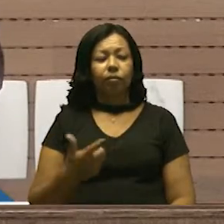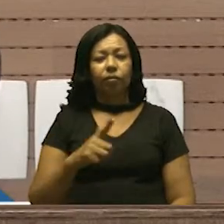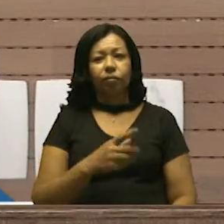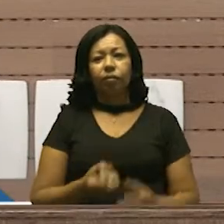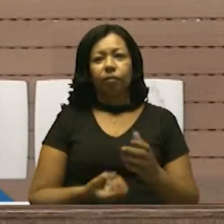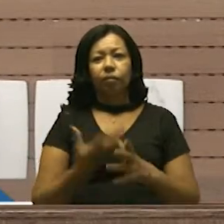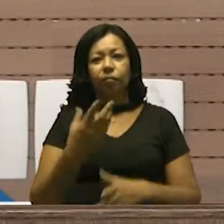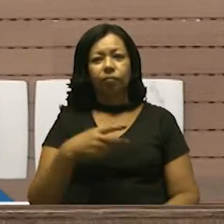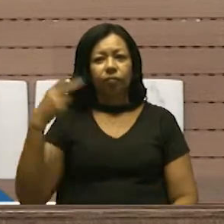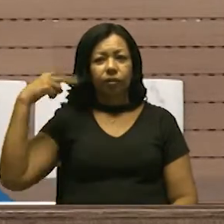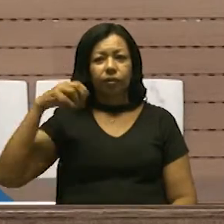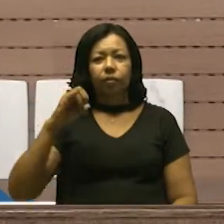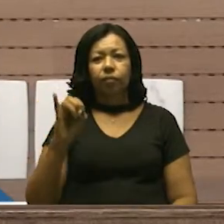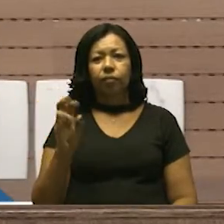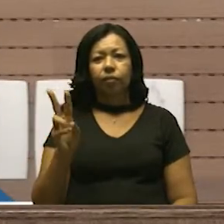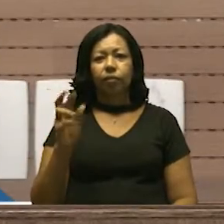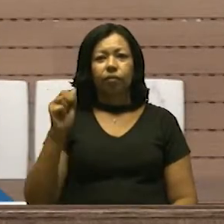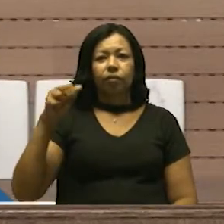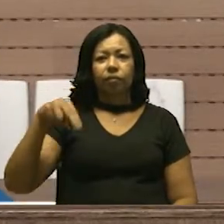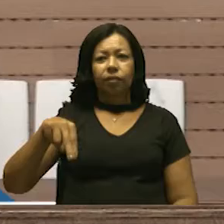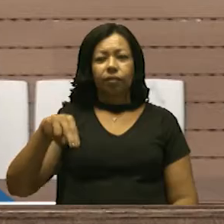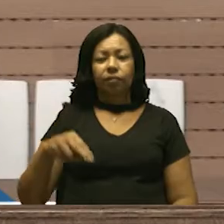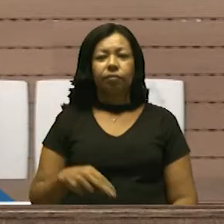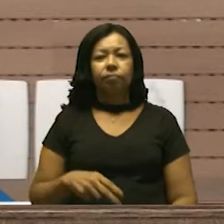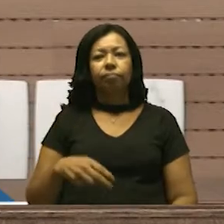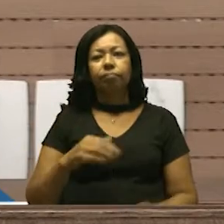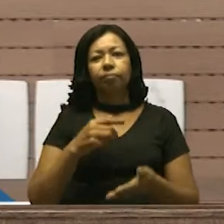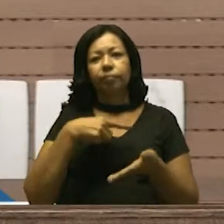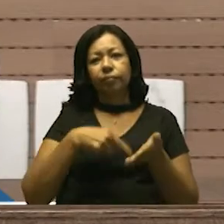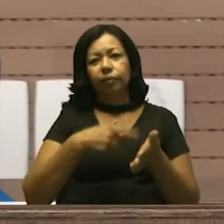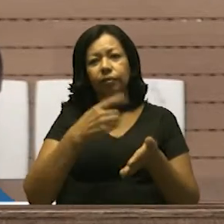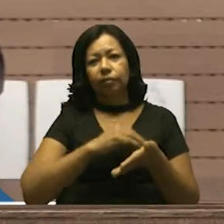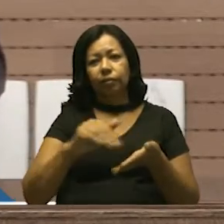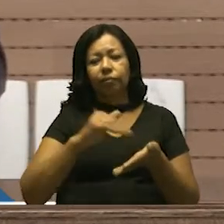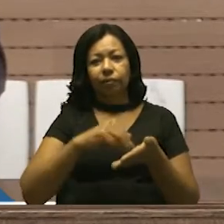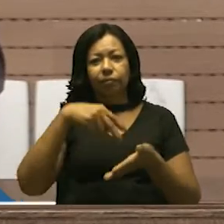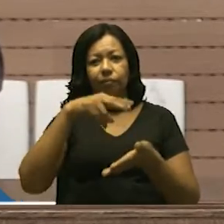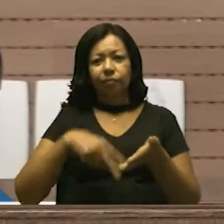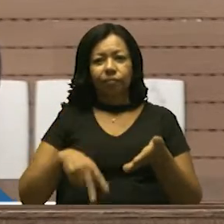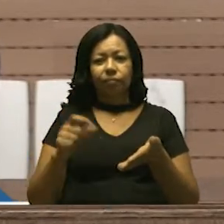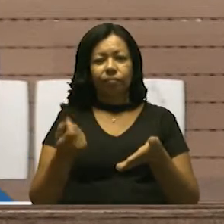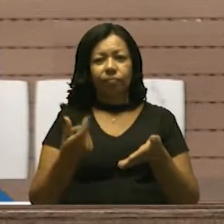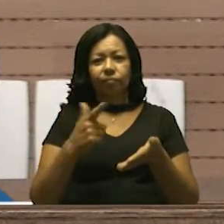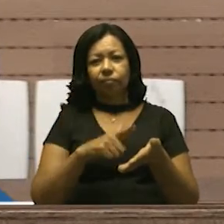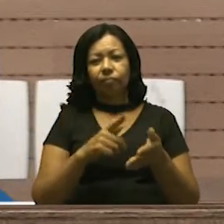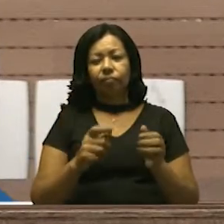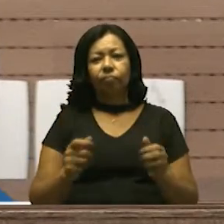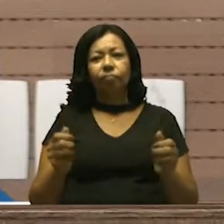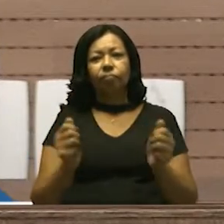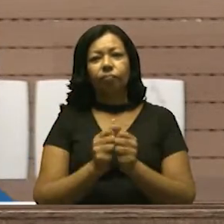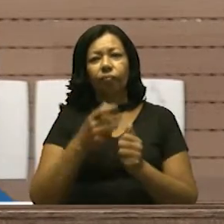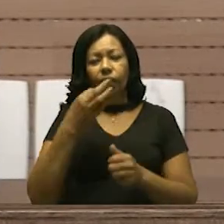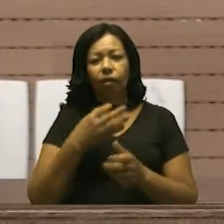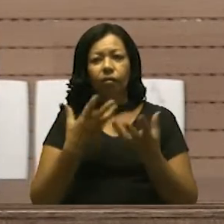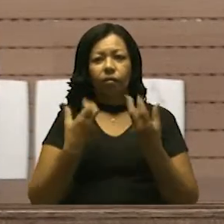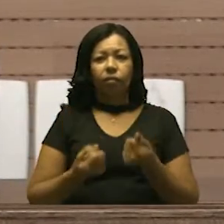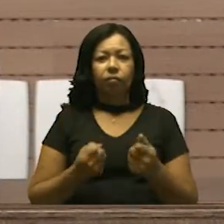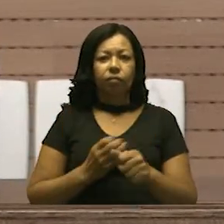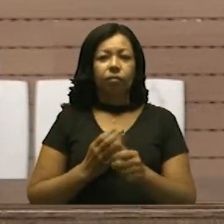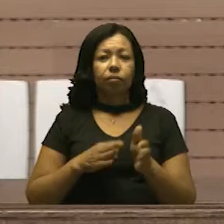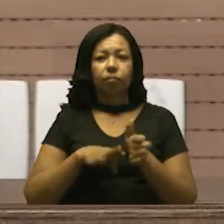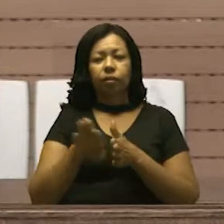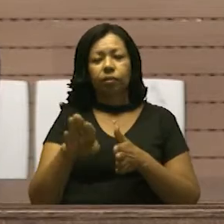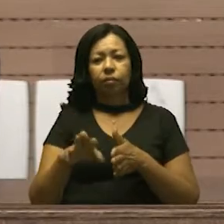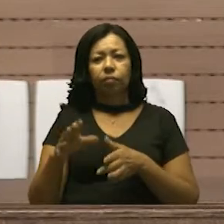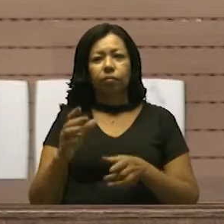autoria Ivan da Silva. Solicito ao senhor primeiro-secretário que proceda à leitura do parecer com emenda favorável à tramitação da